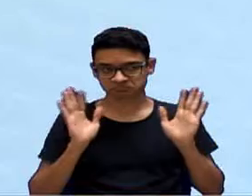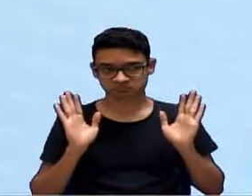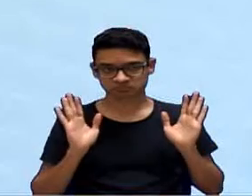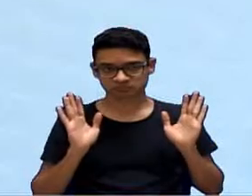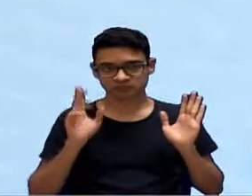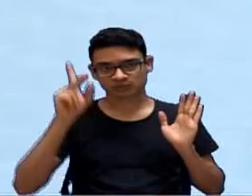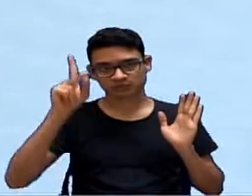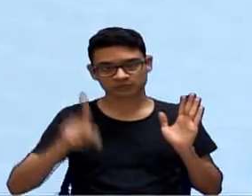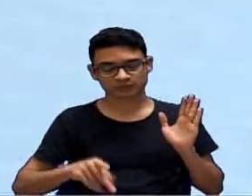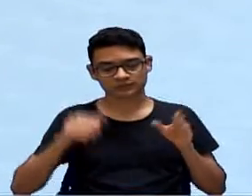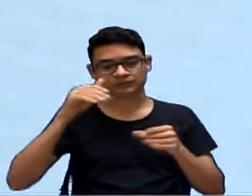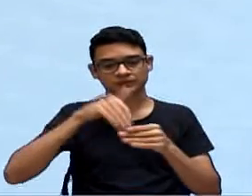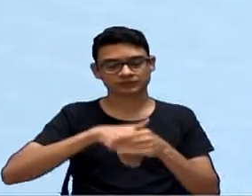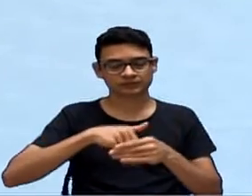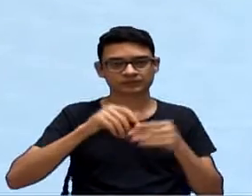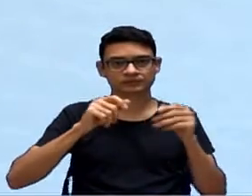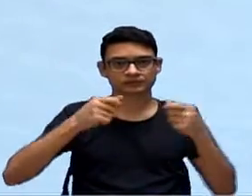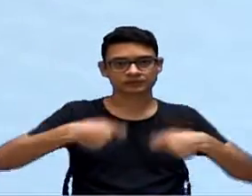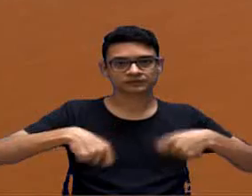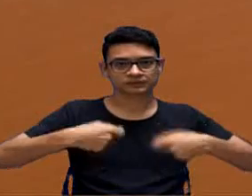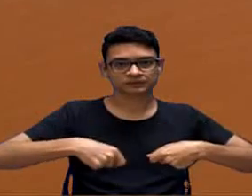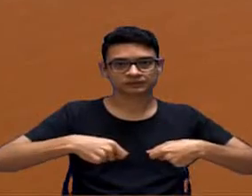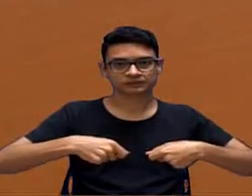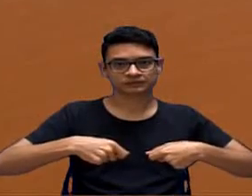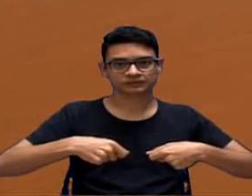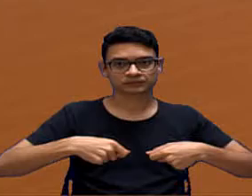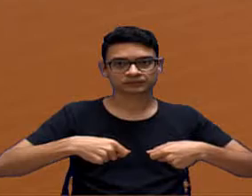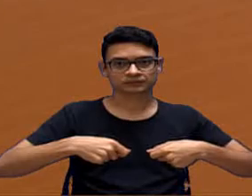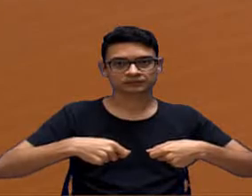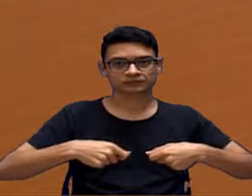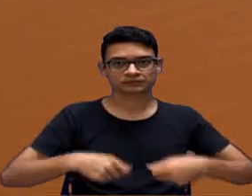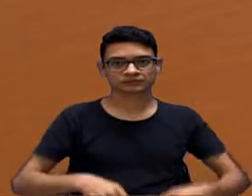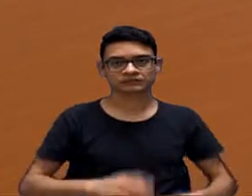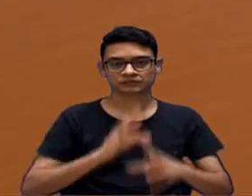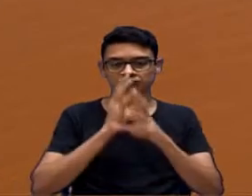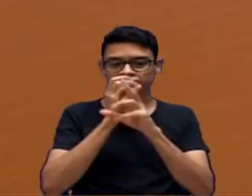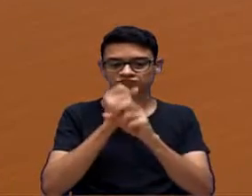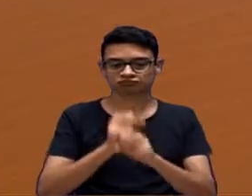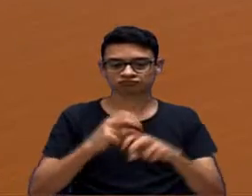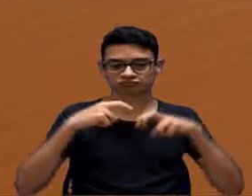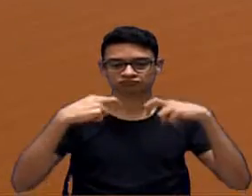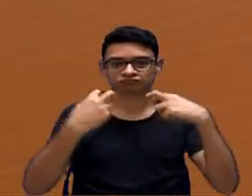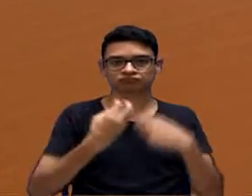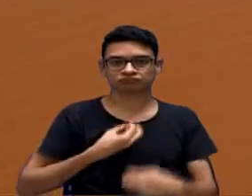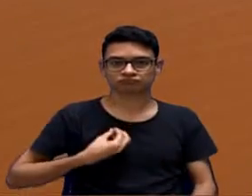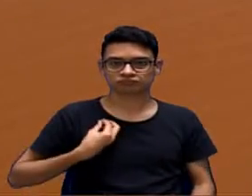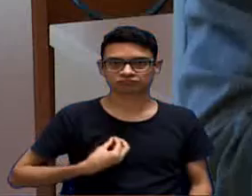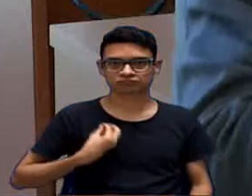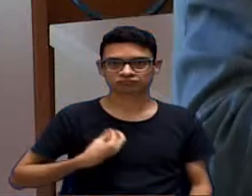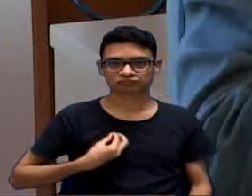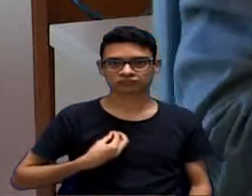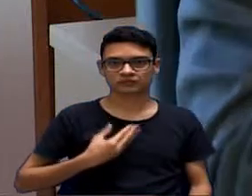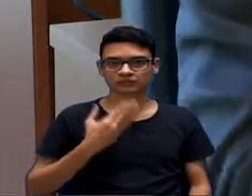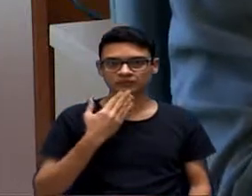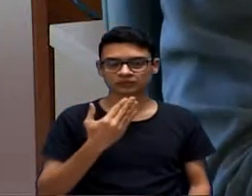tem que colocar em votação. Mesma autora se negando. Pelo nosso regimento. Vamos lá, senhor presidente. Tudo bem? Posso fazer o pedido?